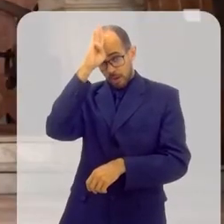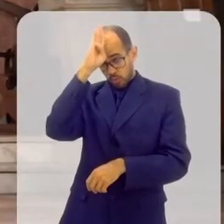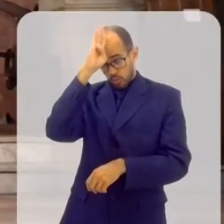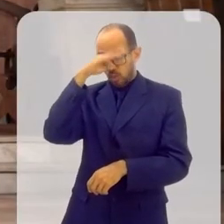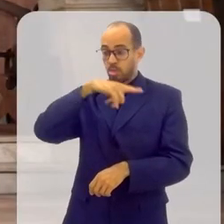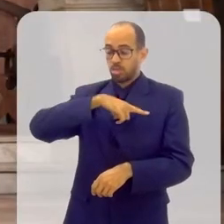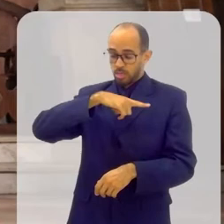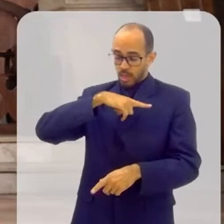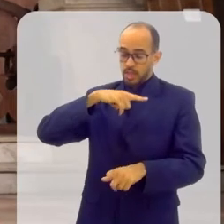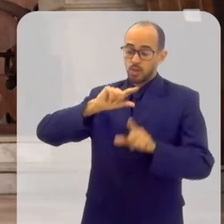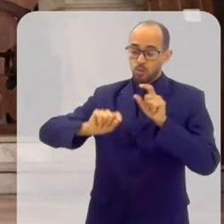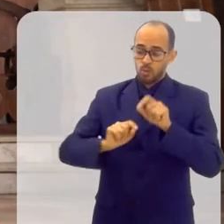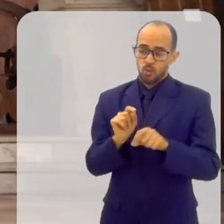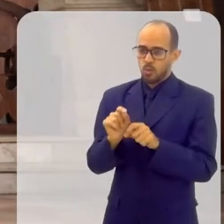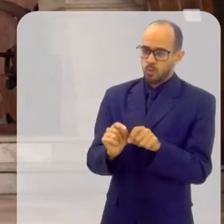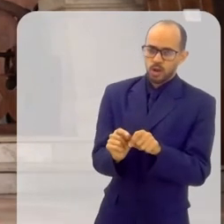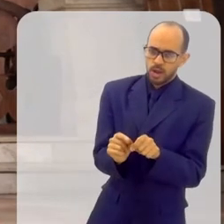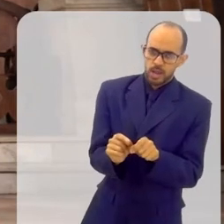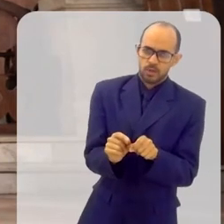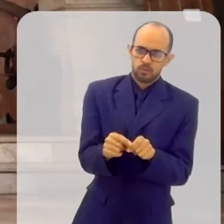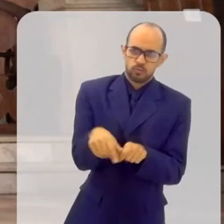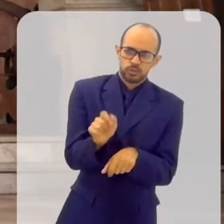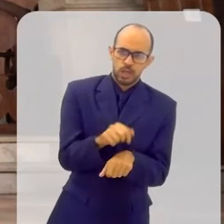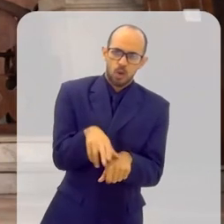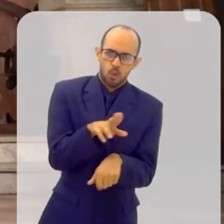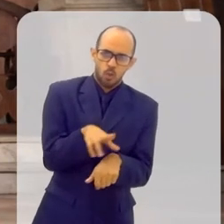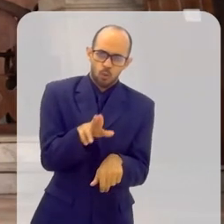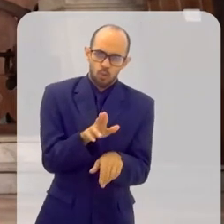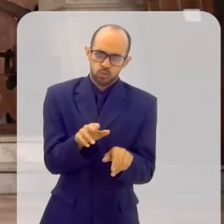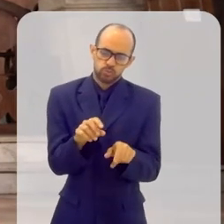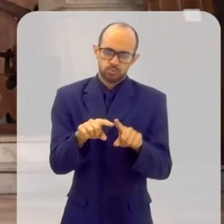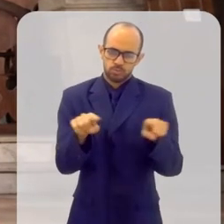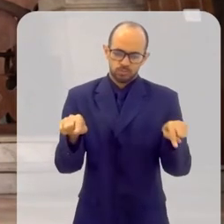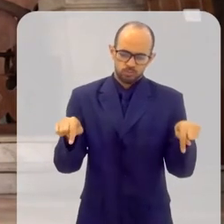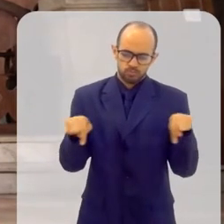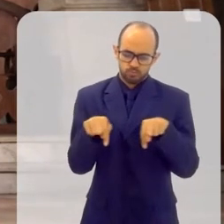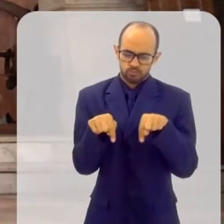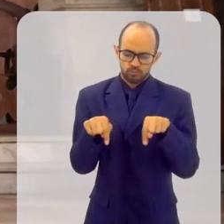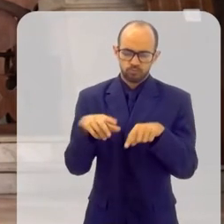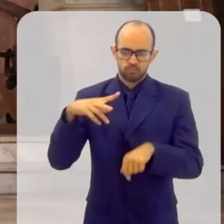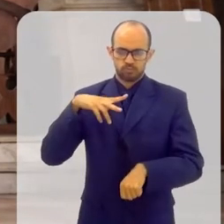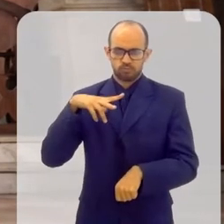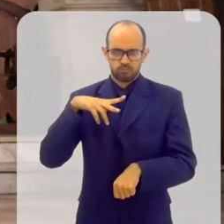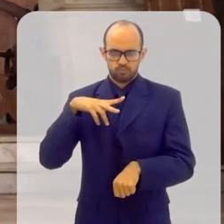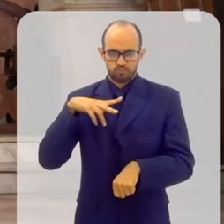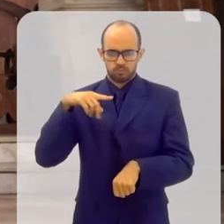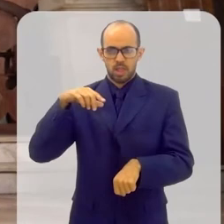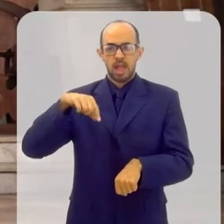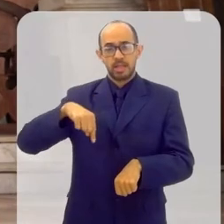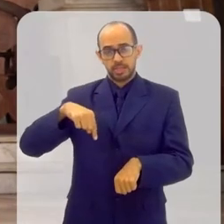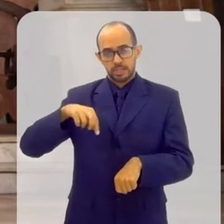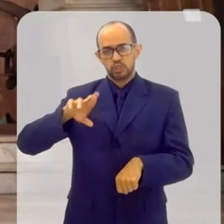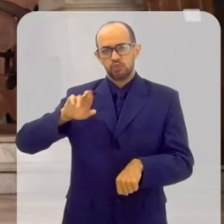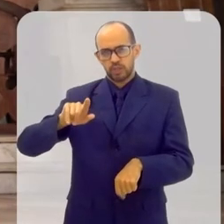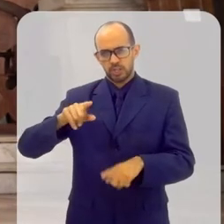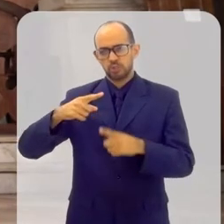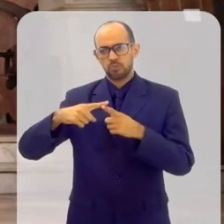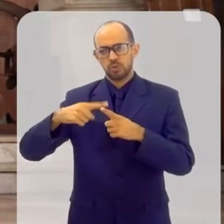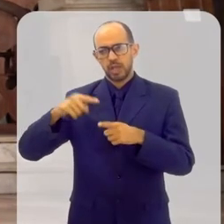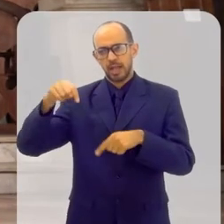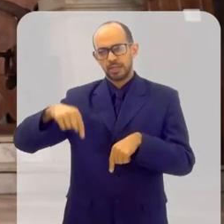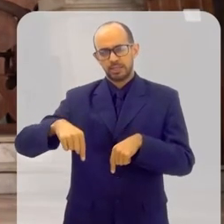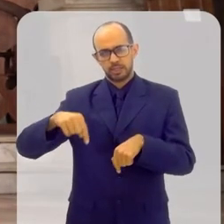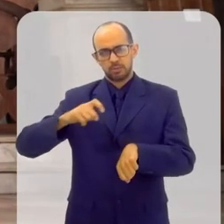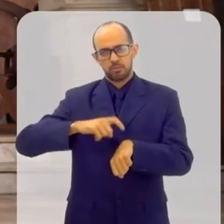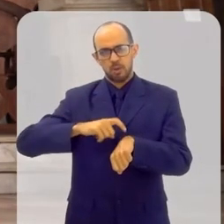geralmente, a pessoa ou usa o confessionário, hoje em dia também é uma conversa com o padre, aqui também, mas com uma diferença. Na hora de